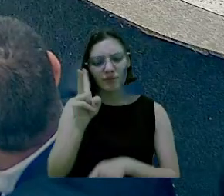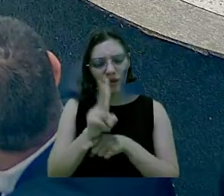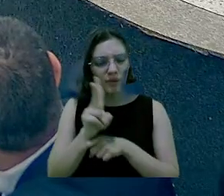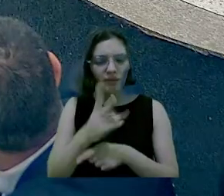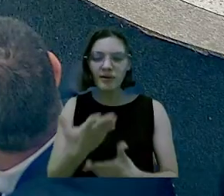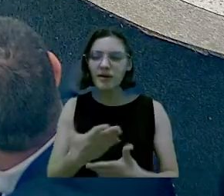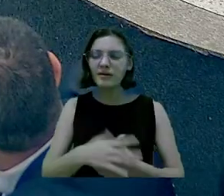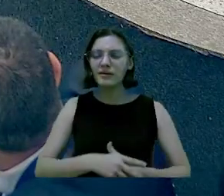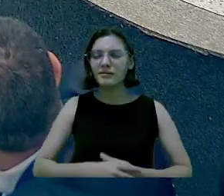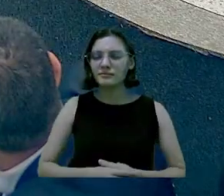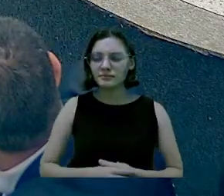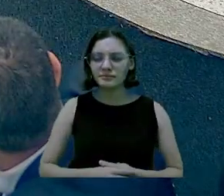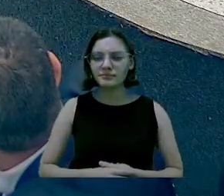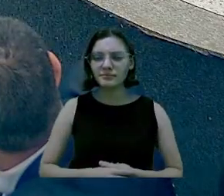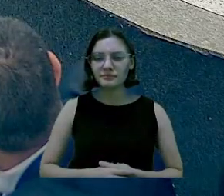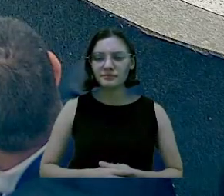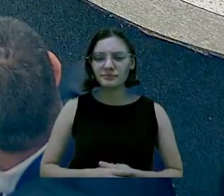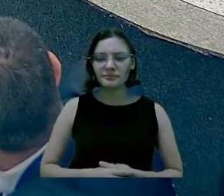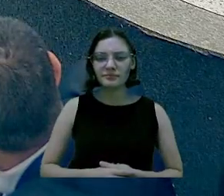mesmo, com certeza.